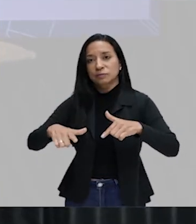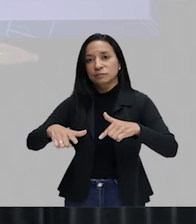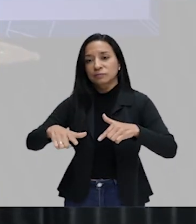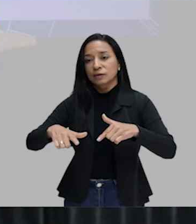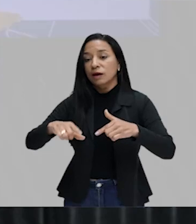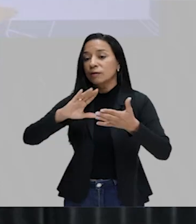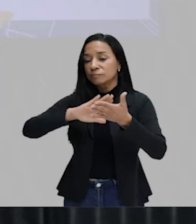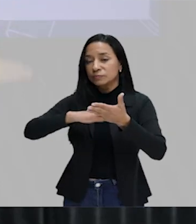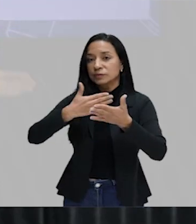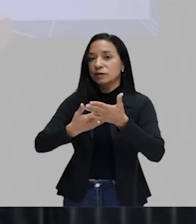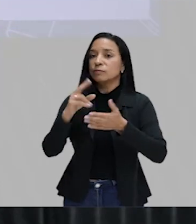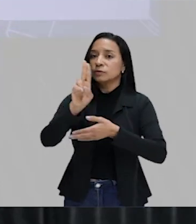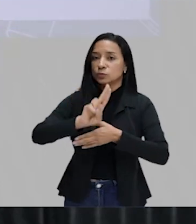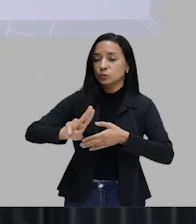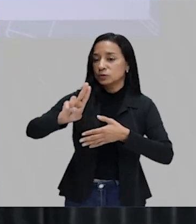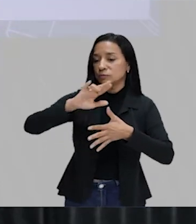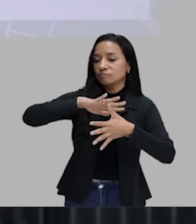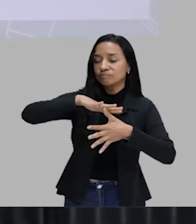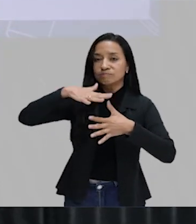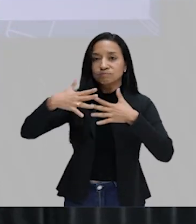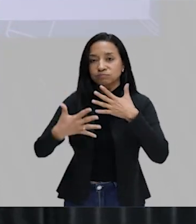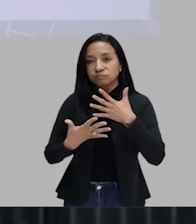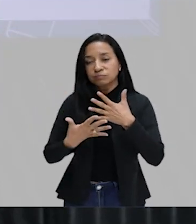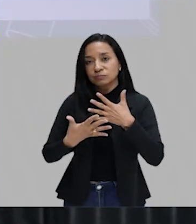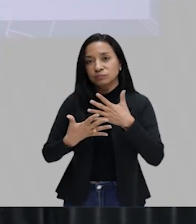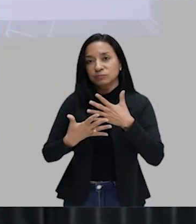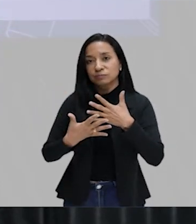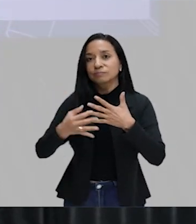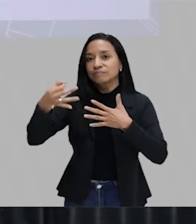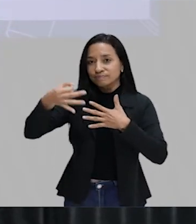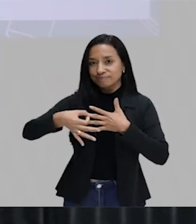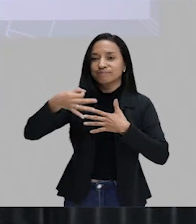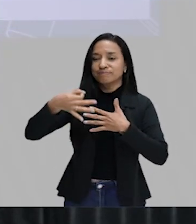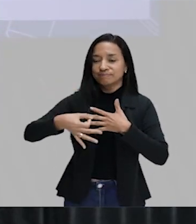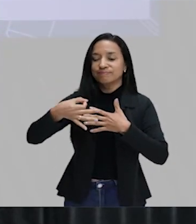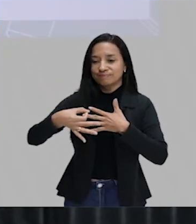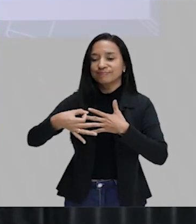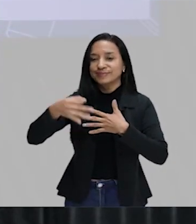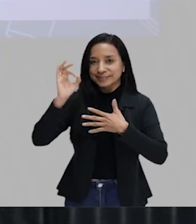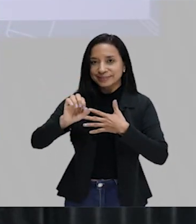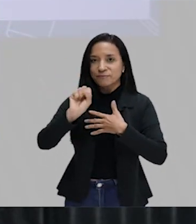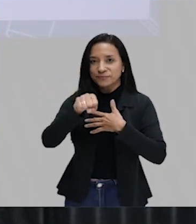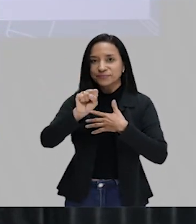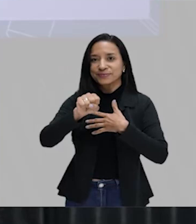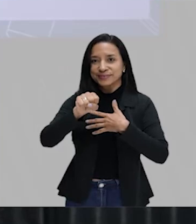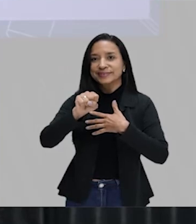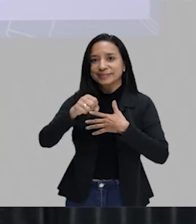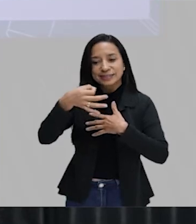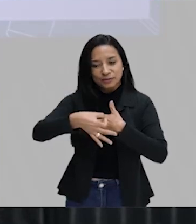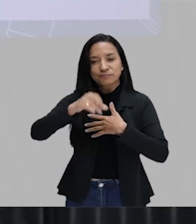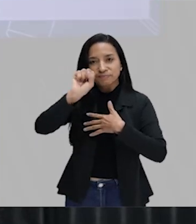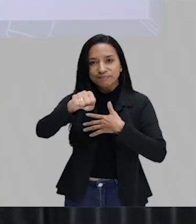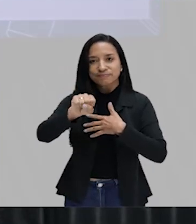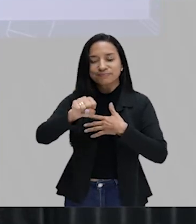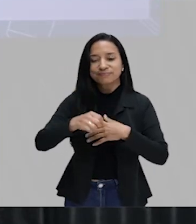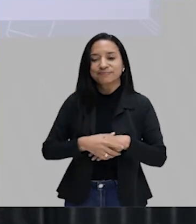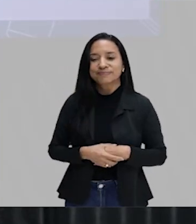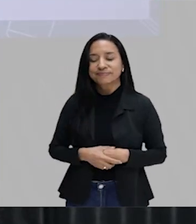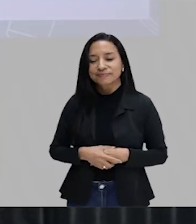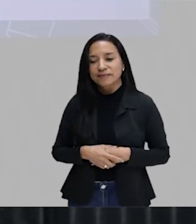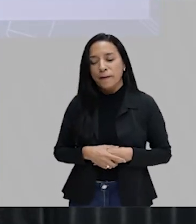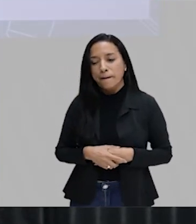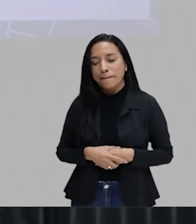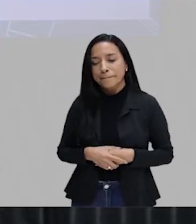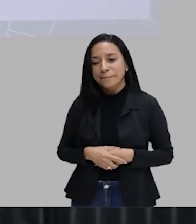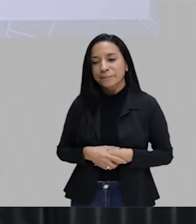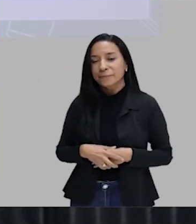usando a língua brasileira de sinais. Está certo, não é? Está certo? Diz que sim. Então,